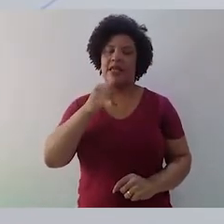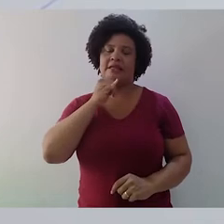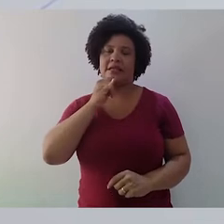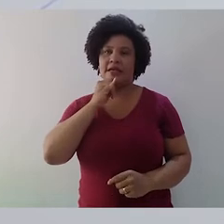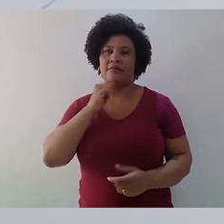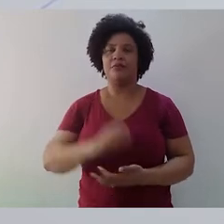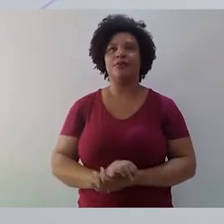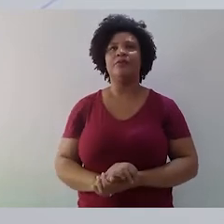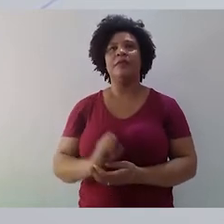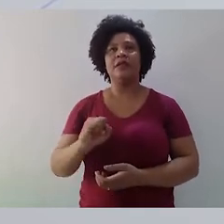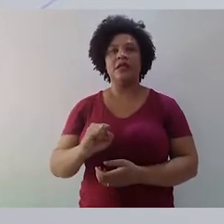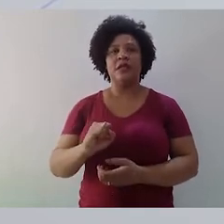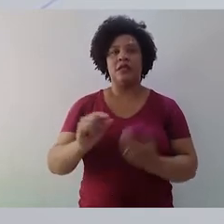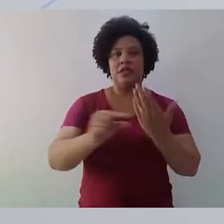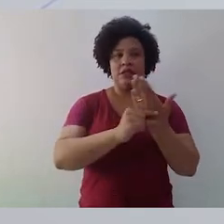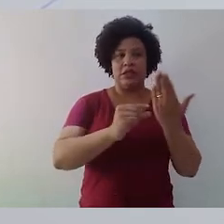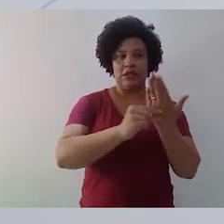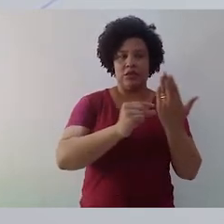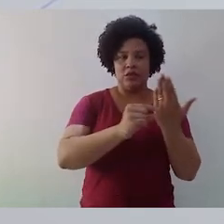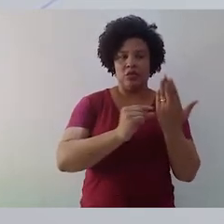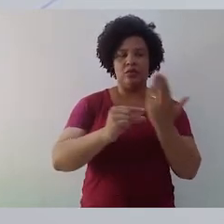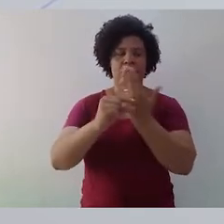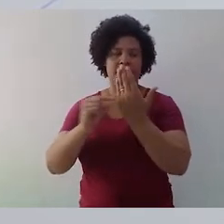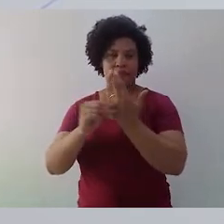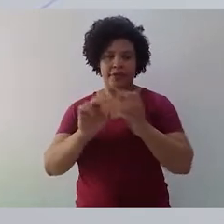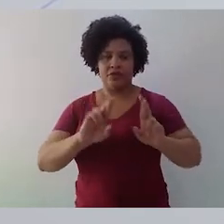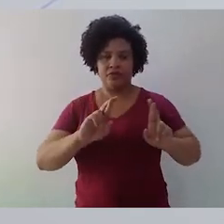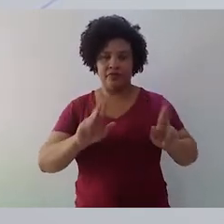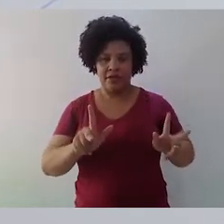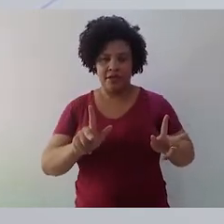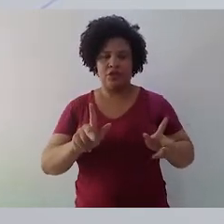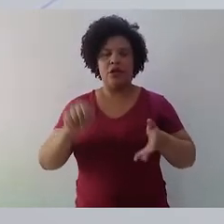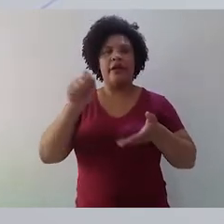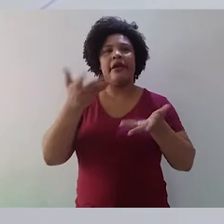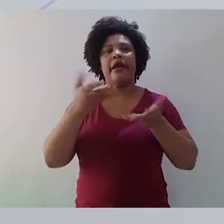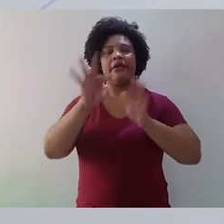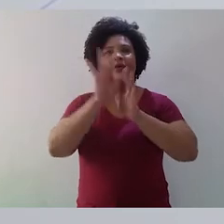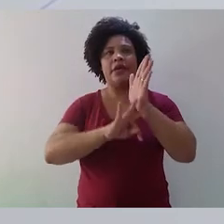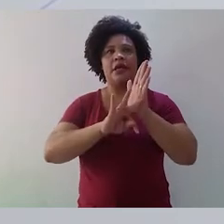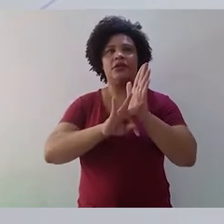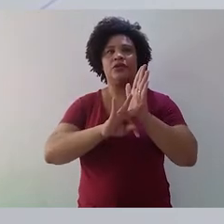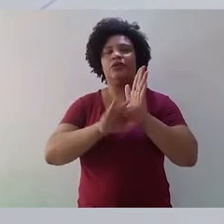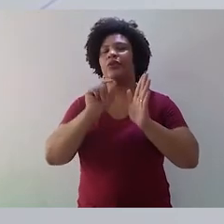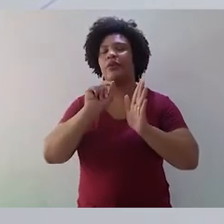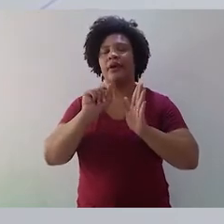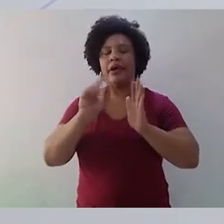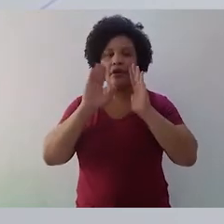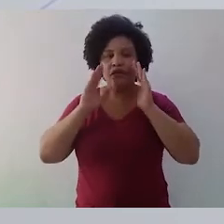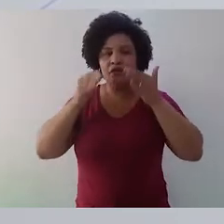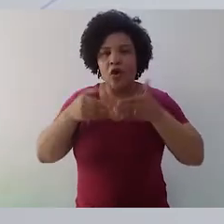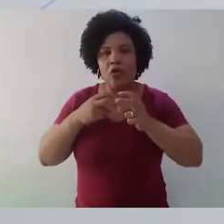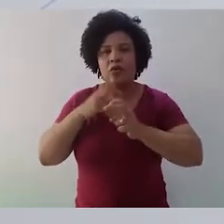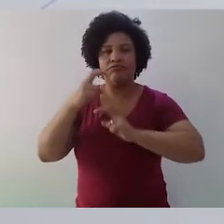escritores diferentes para escreverem textos sobre o parque municipal, cada um vai ter sua atenção